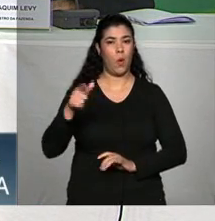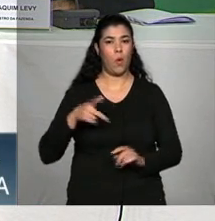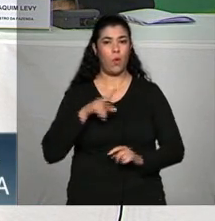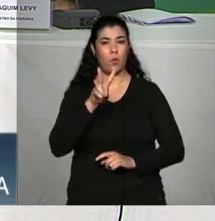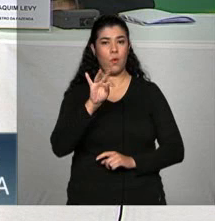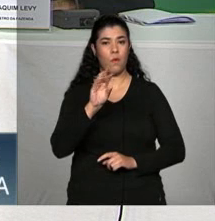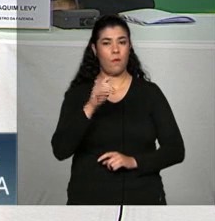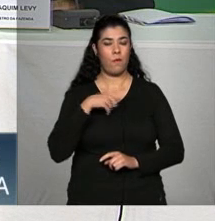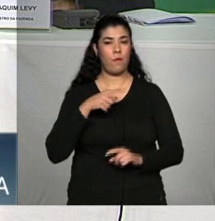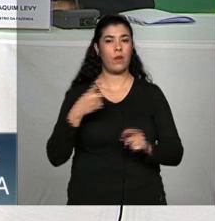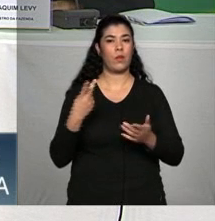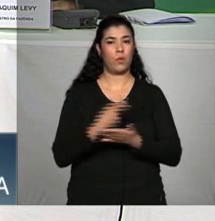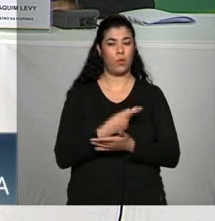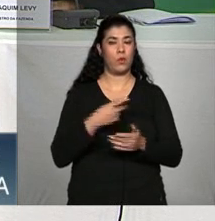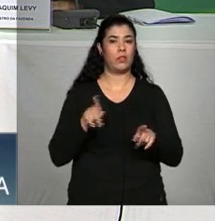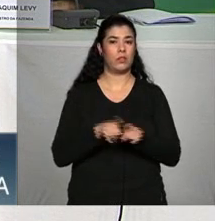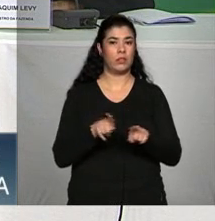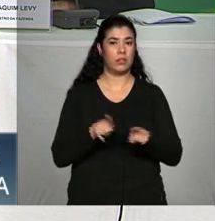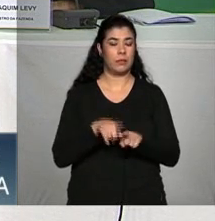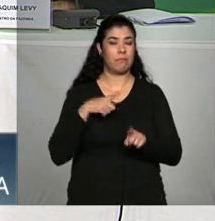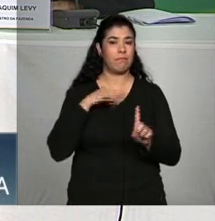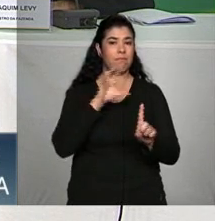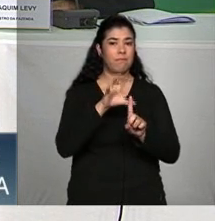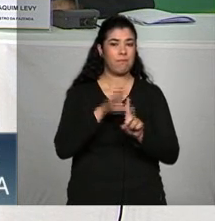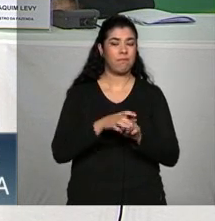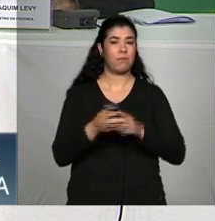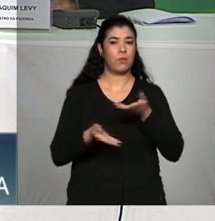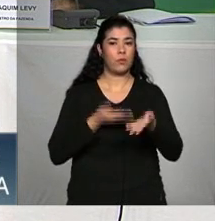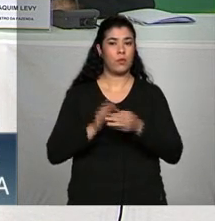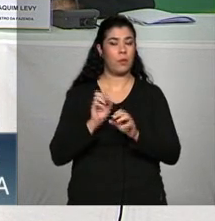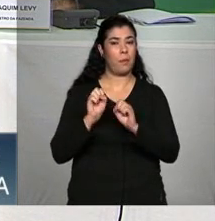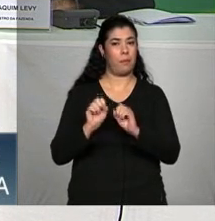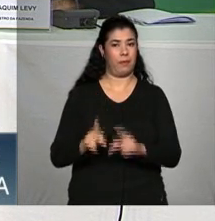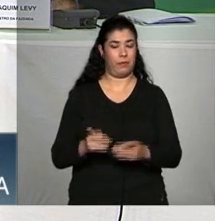vetos e se há muito impacto deles na Previdência